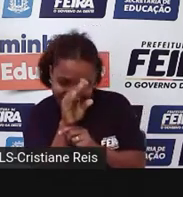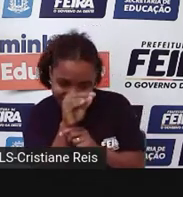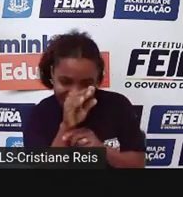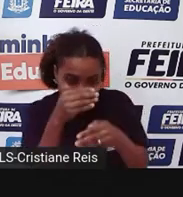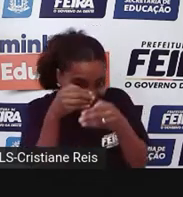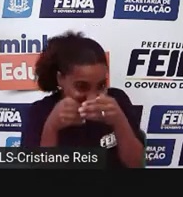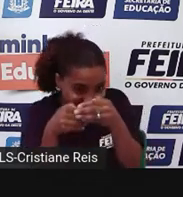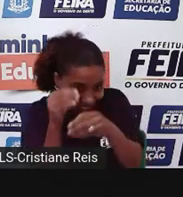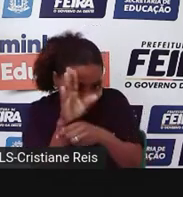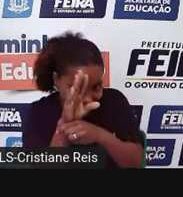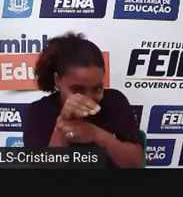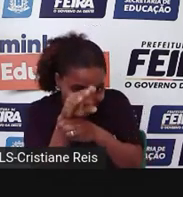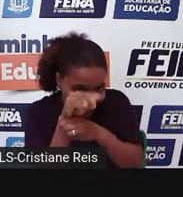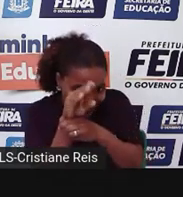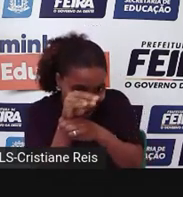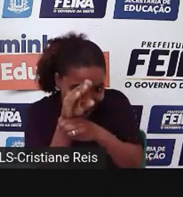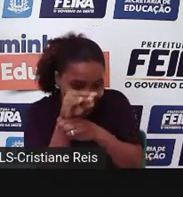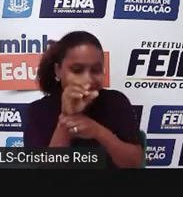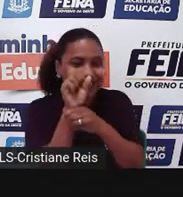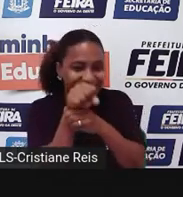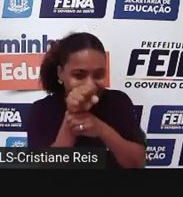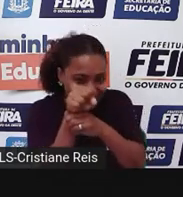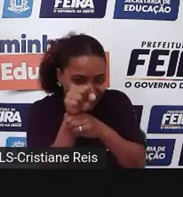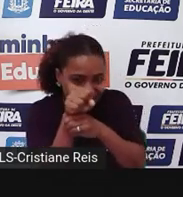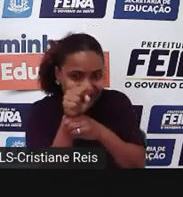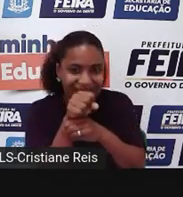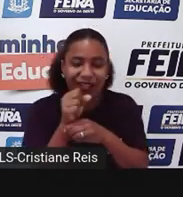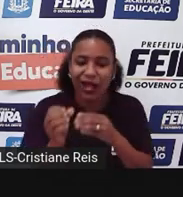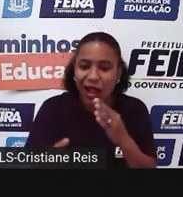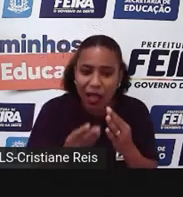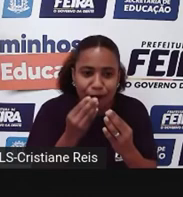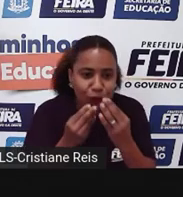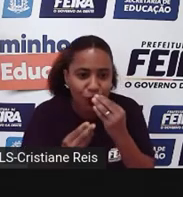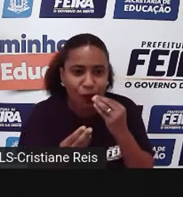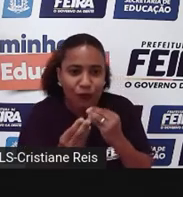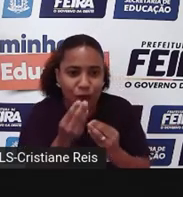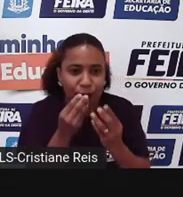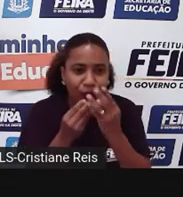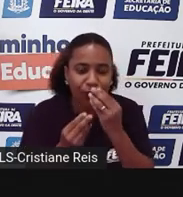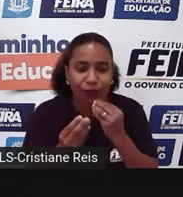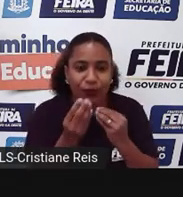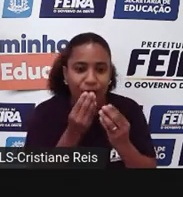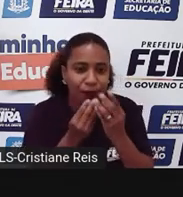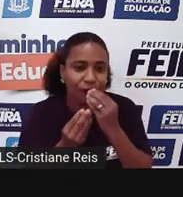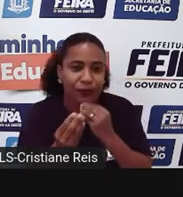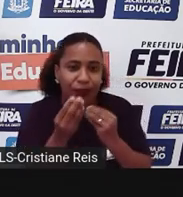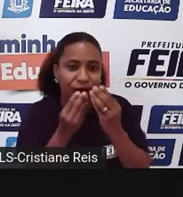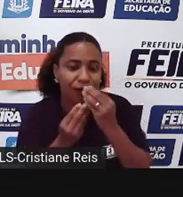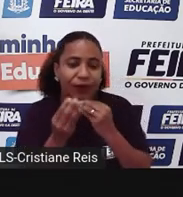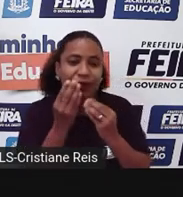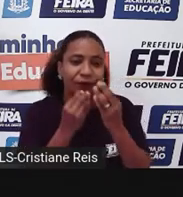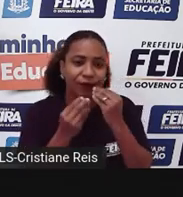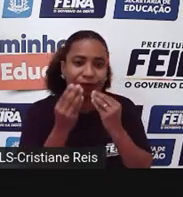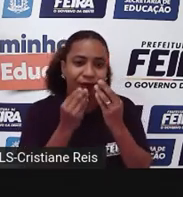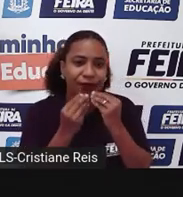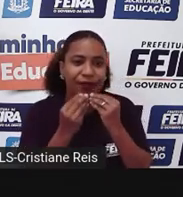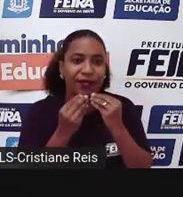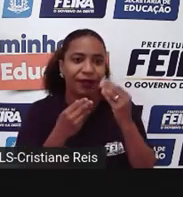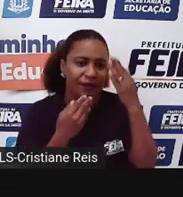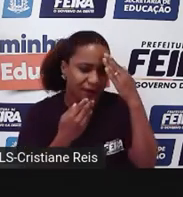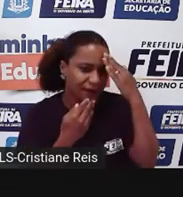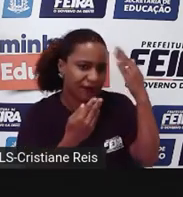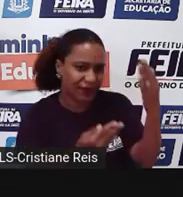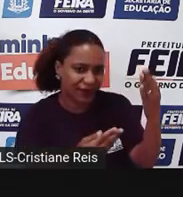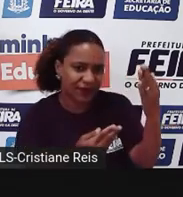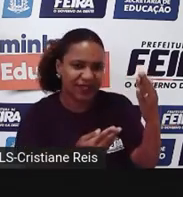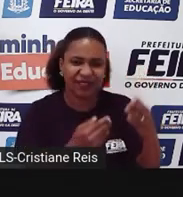Aí ela, ai que bom, obrigada. E aí começou a comer. Só que aí ela quis agradecer e a bonequinha ficou parada. Aí ela, mas que